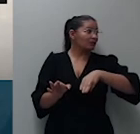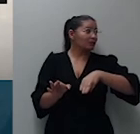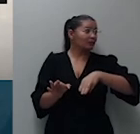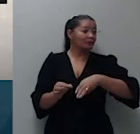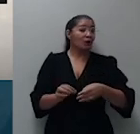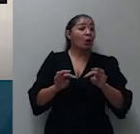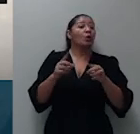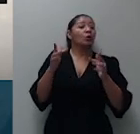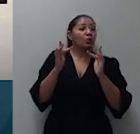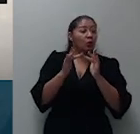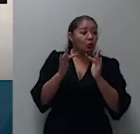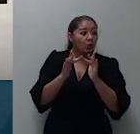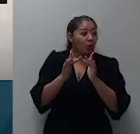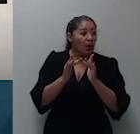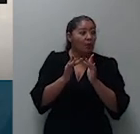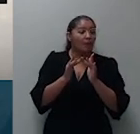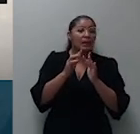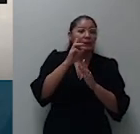proclamação dessa maneira